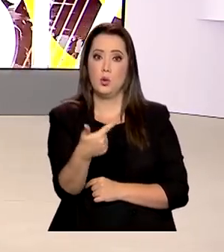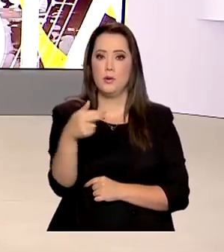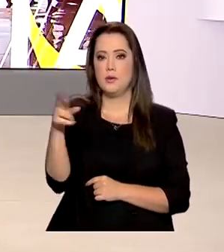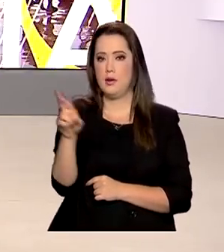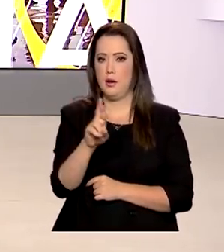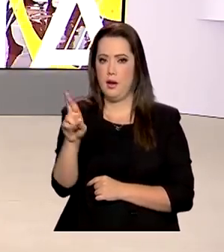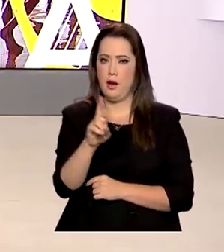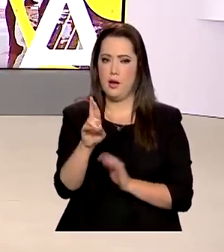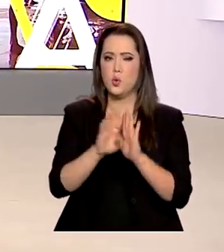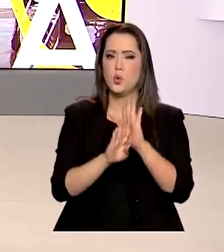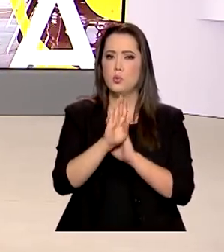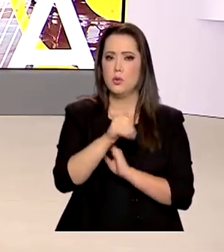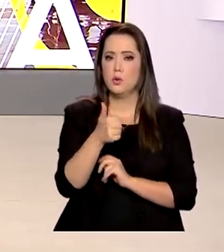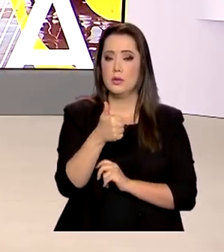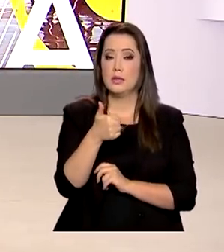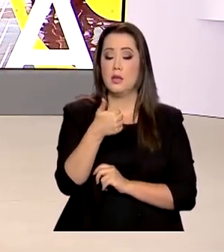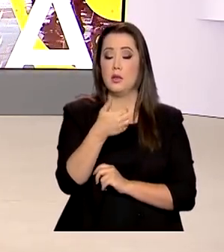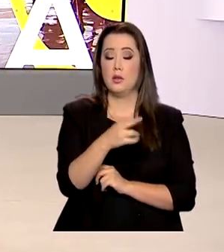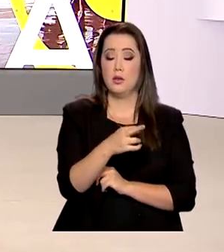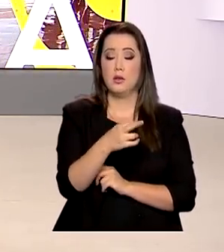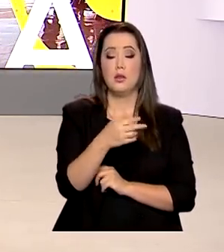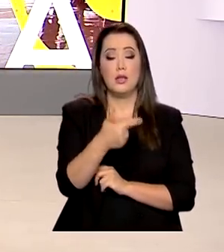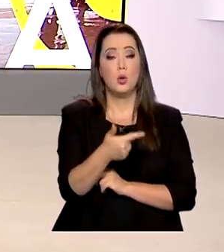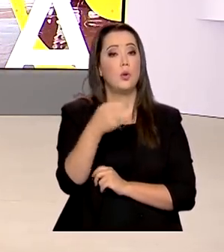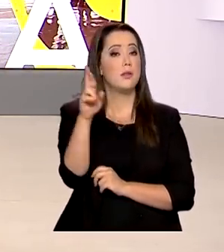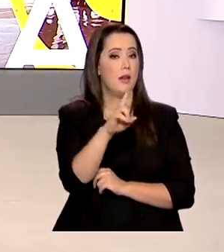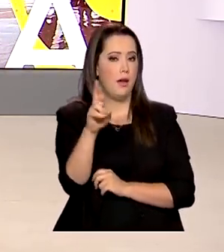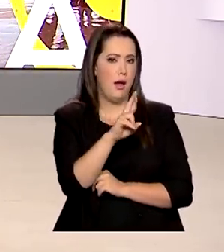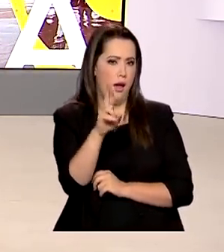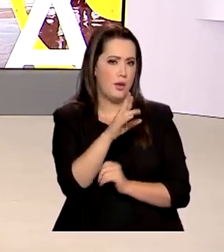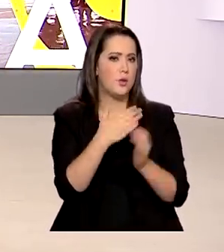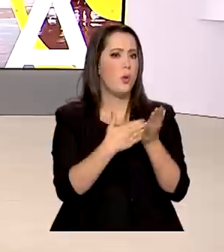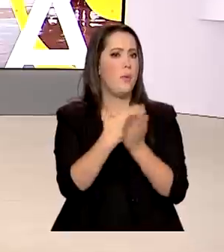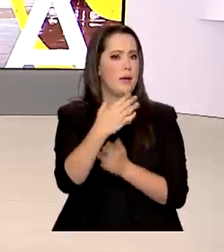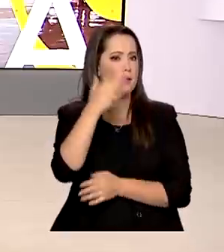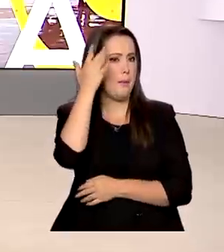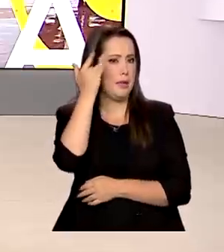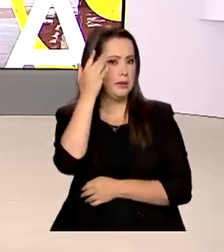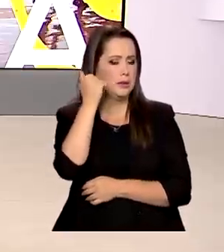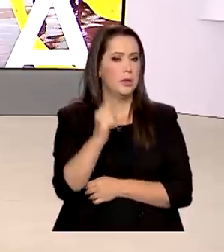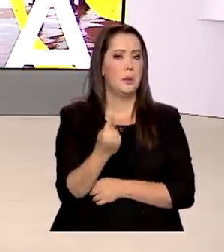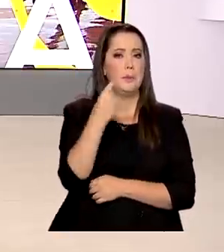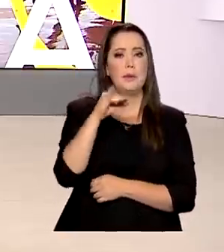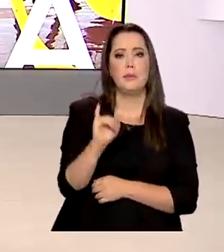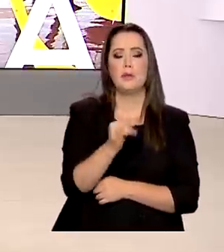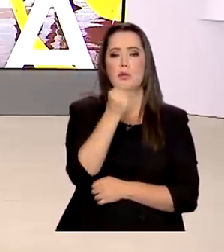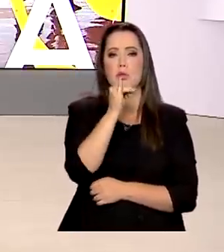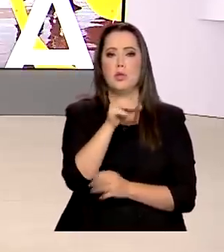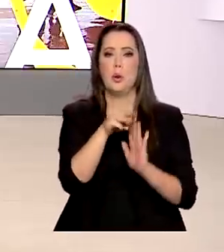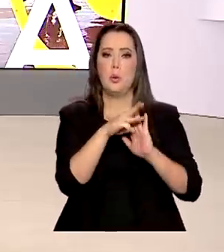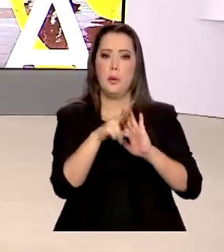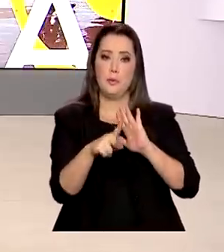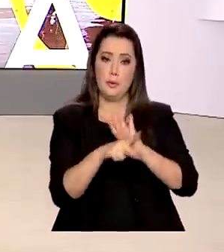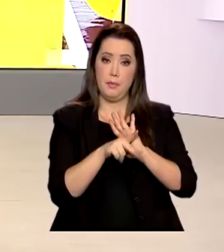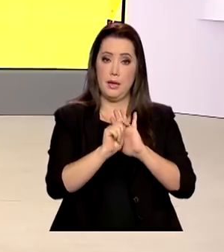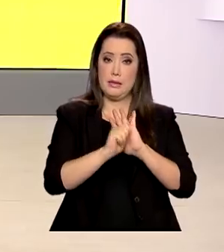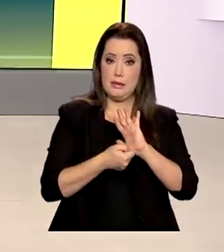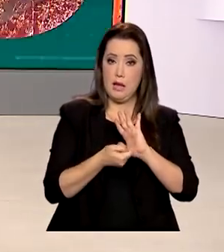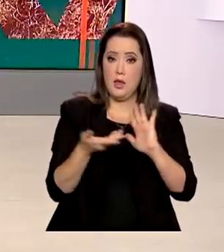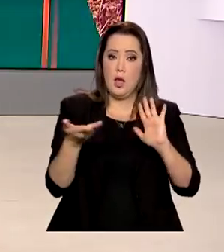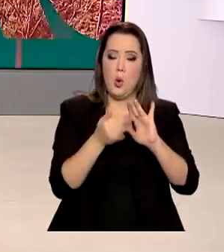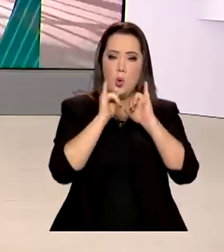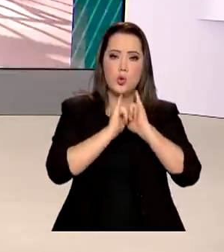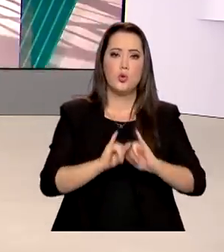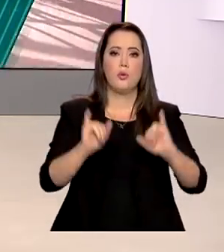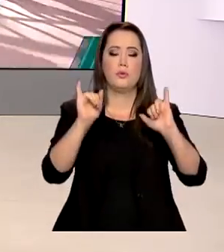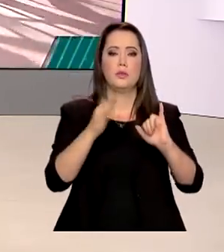entra em vigor amanhã, 1º de janeiro. A medida provisória assinada pelo presidente Jair Bolsonaro foi publicada hoje no Diário